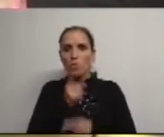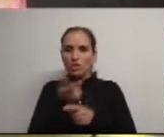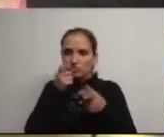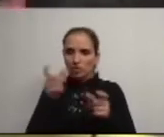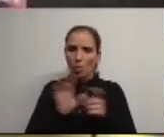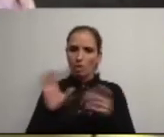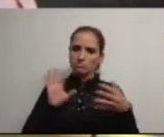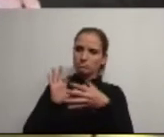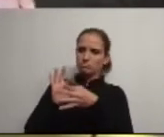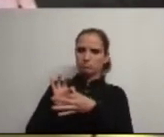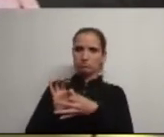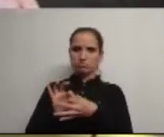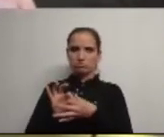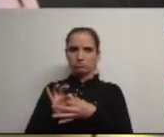integrado